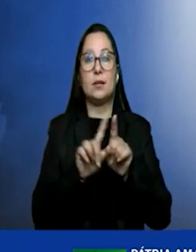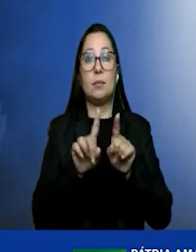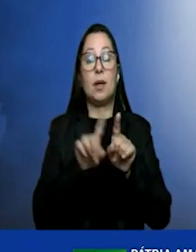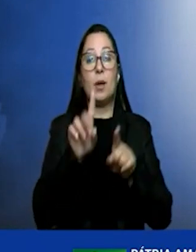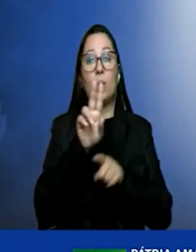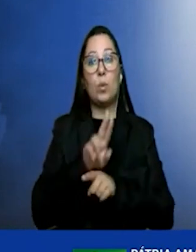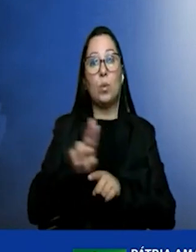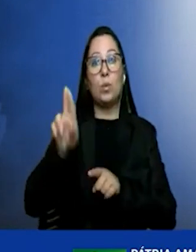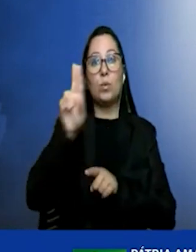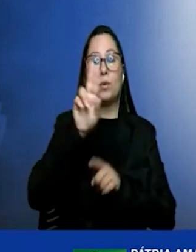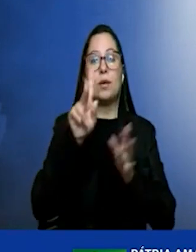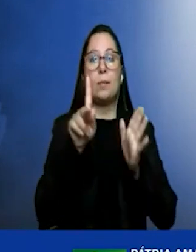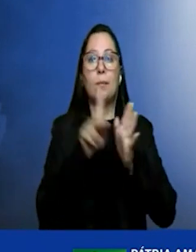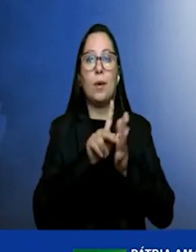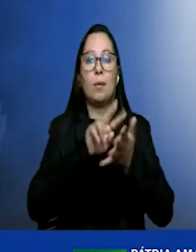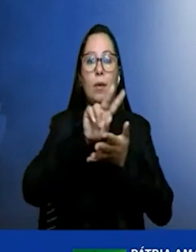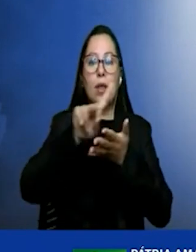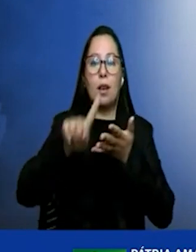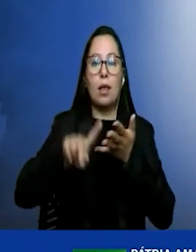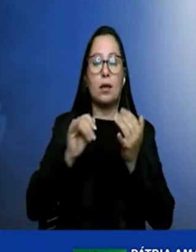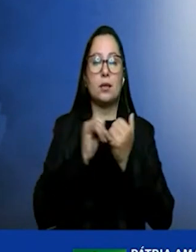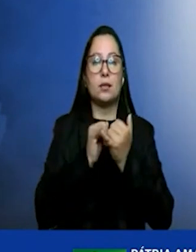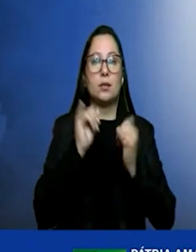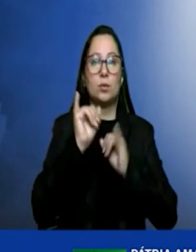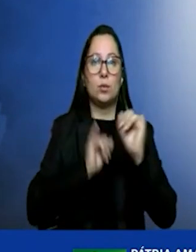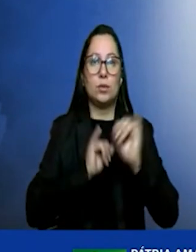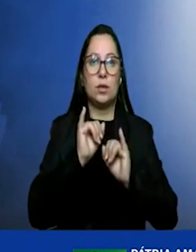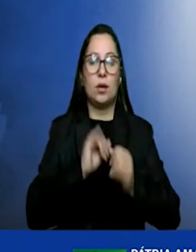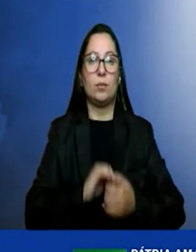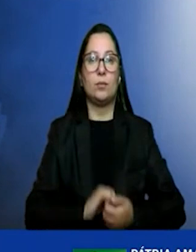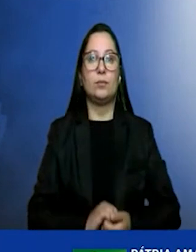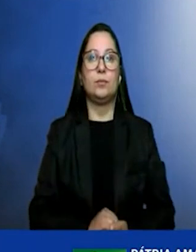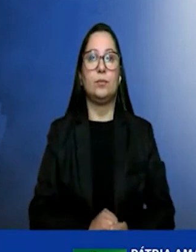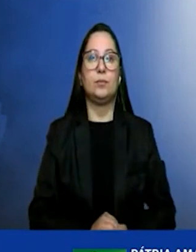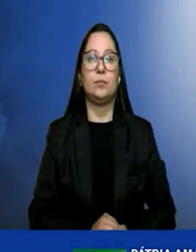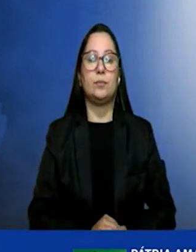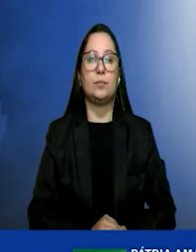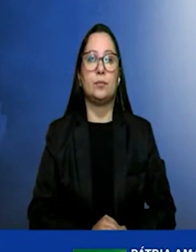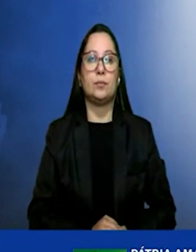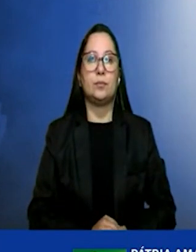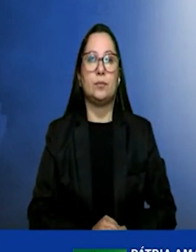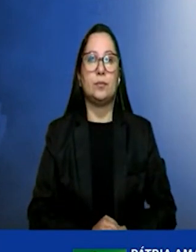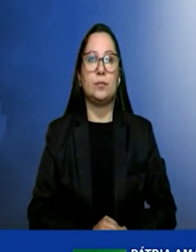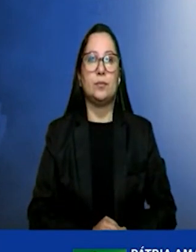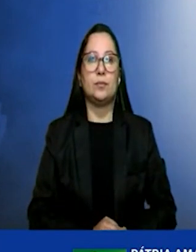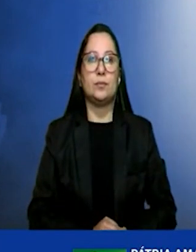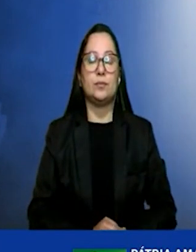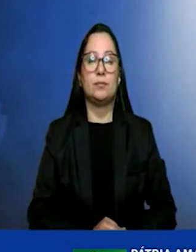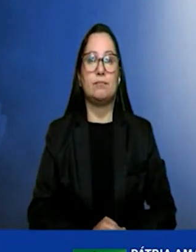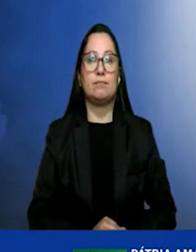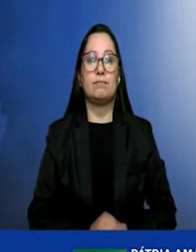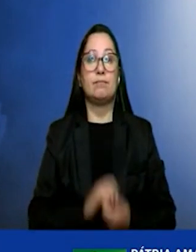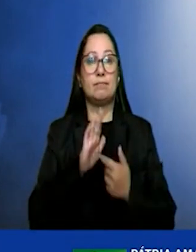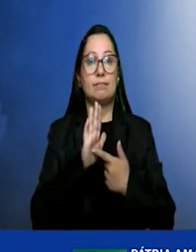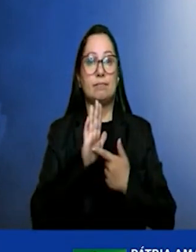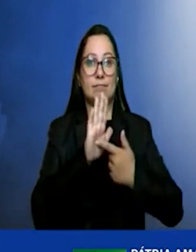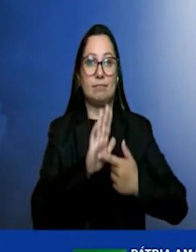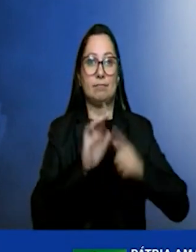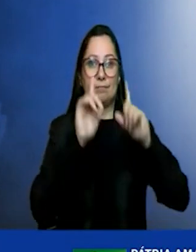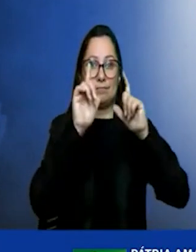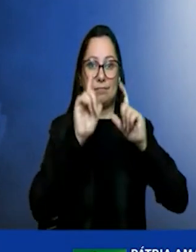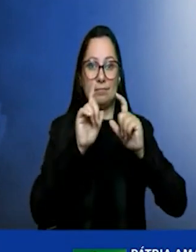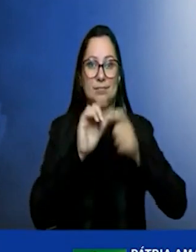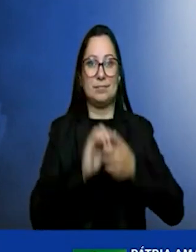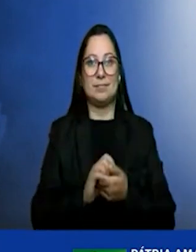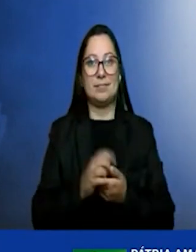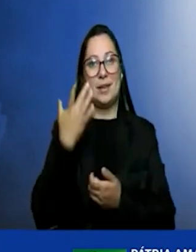si em diversas cadeias industriais que eu vou falar um pouco mais bom aqui só para ter ideia e eu não sabia que a Toyota estaria aqui